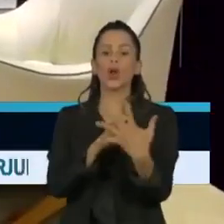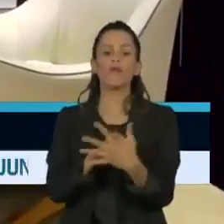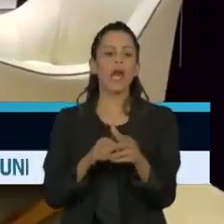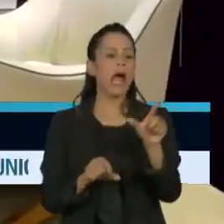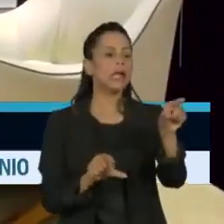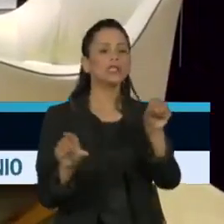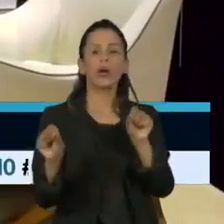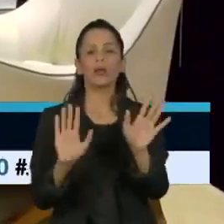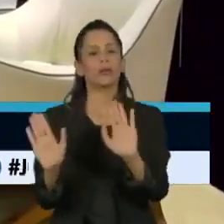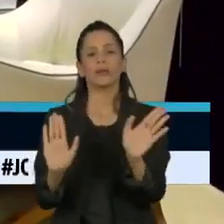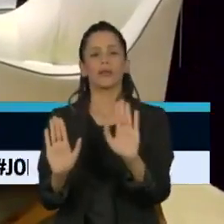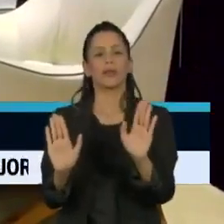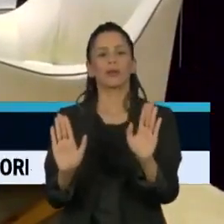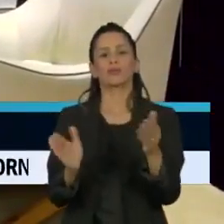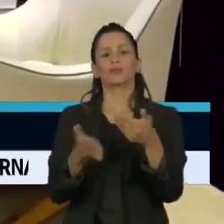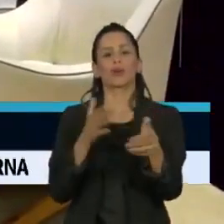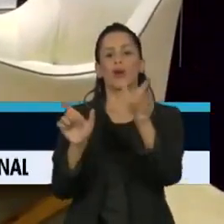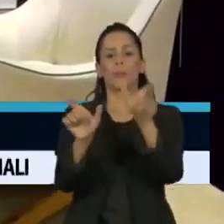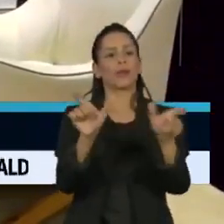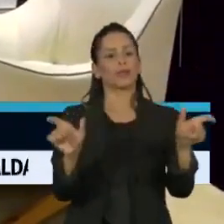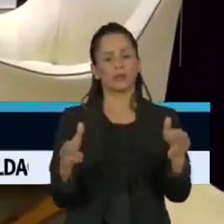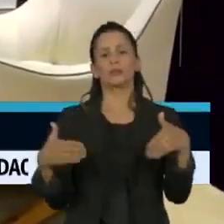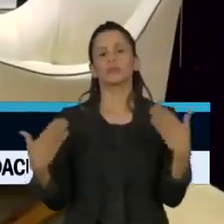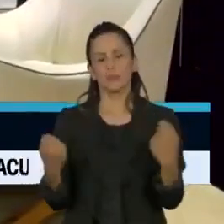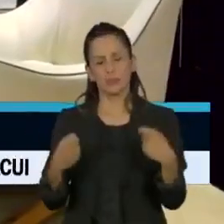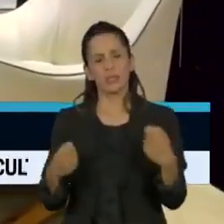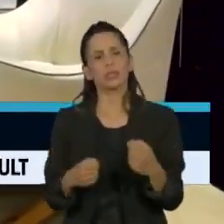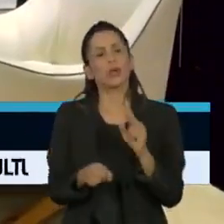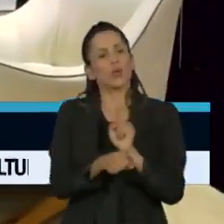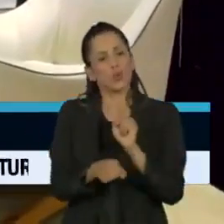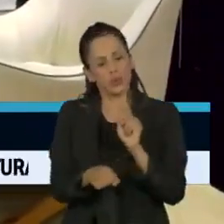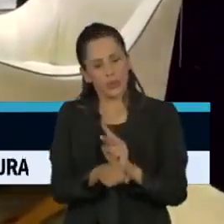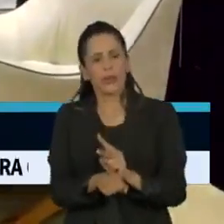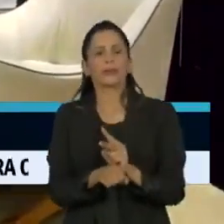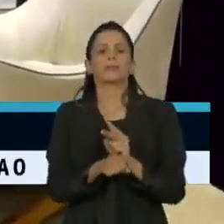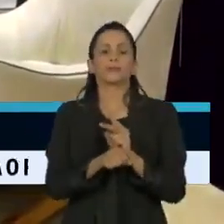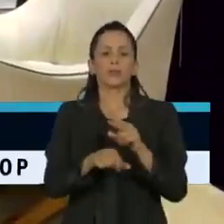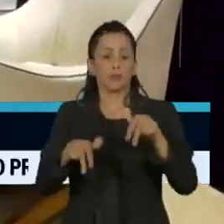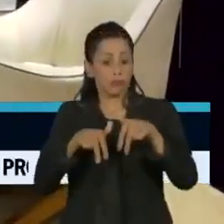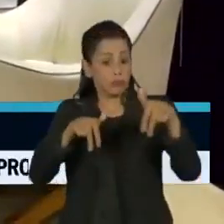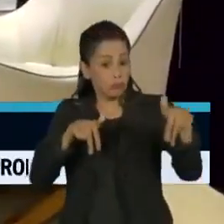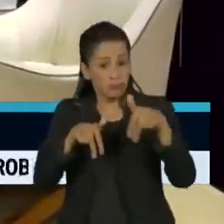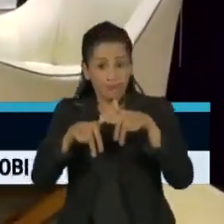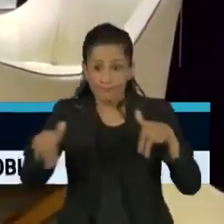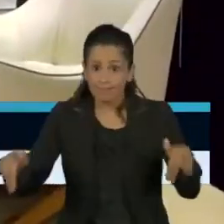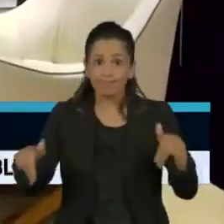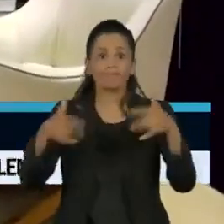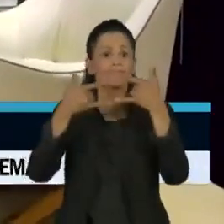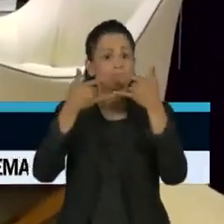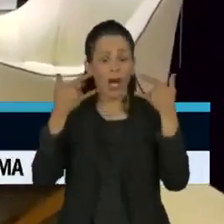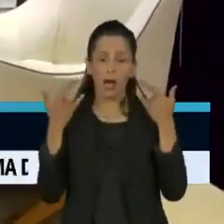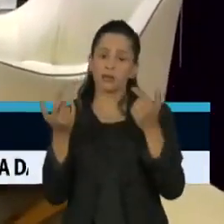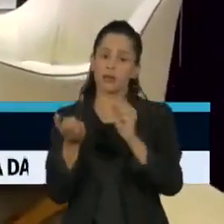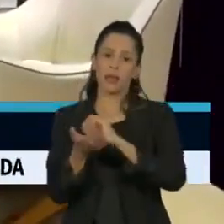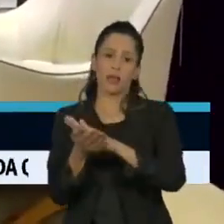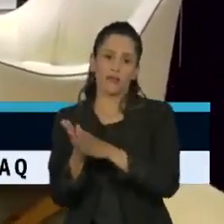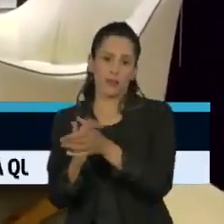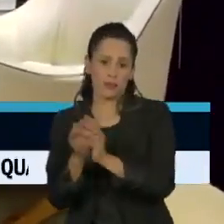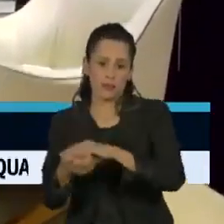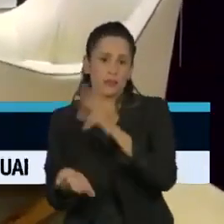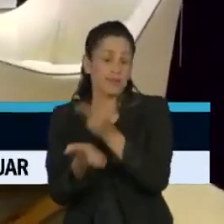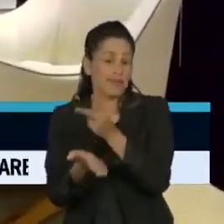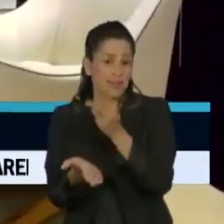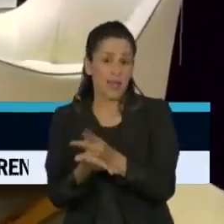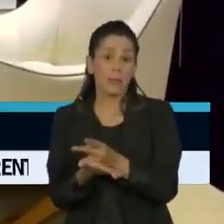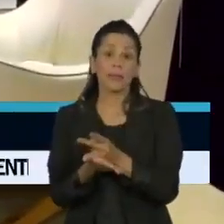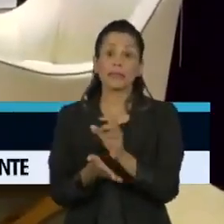razão para o aumento do cuidado, distanciamento social, uso de máscara, lavar as mãos frequentemente